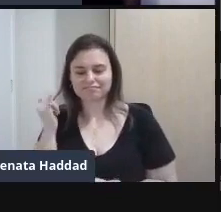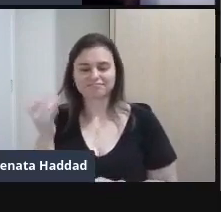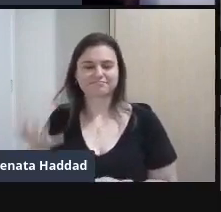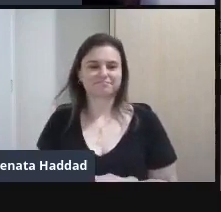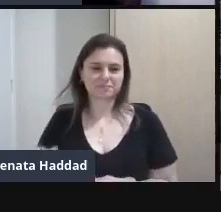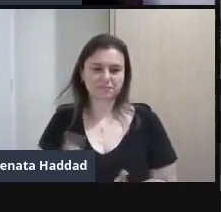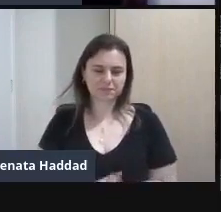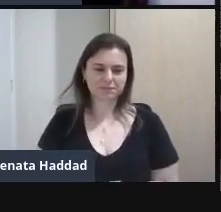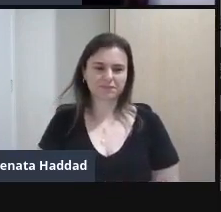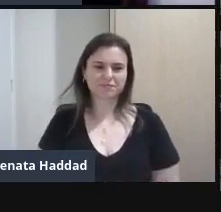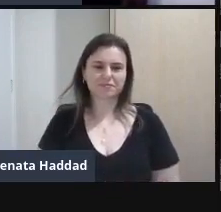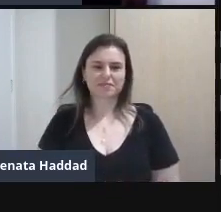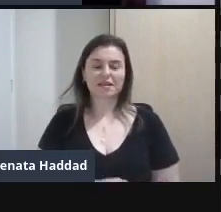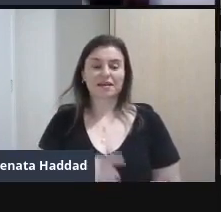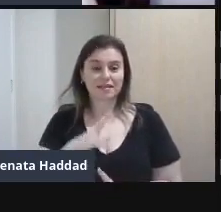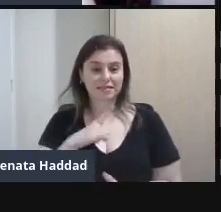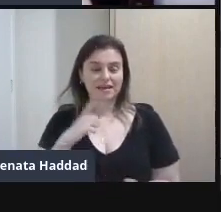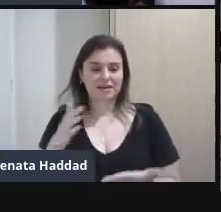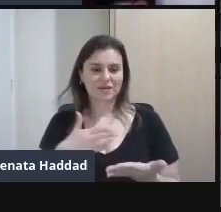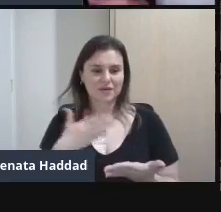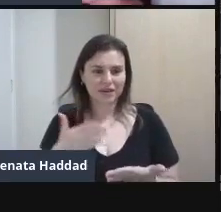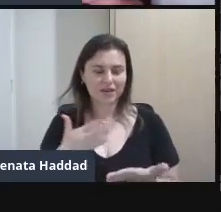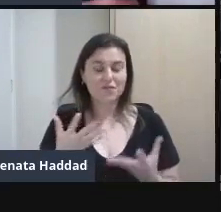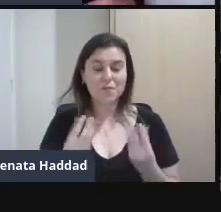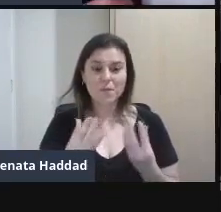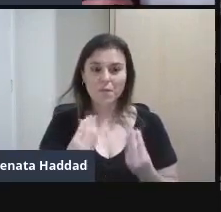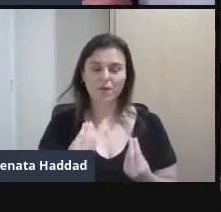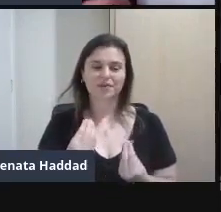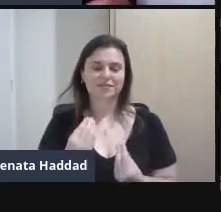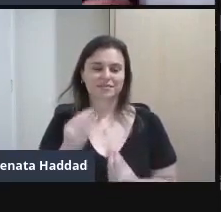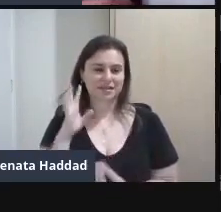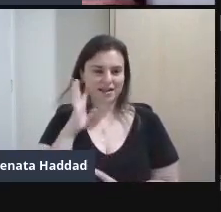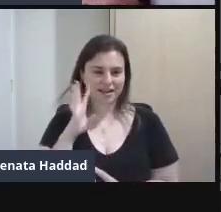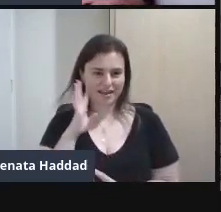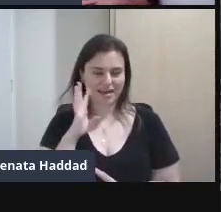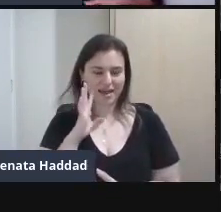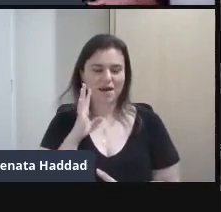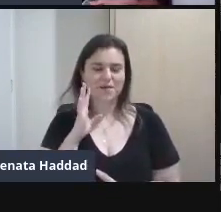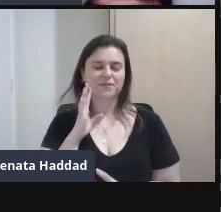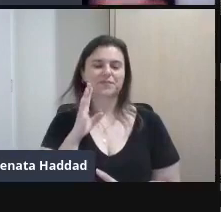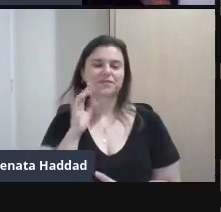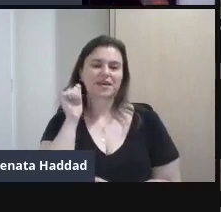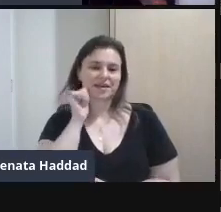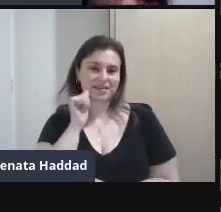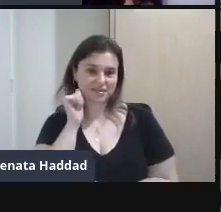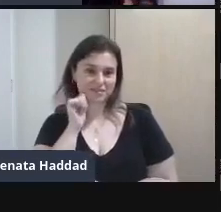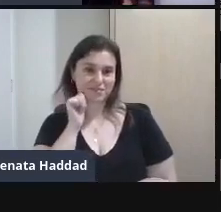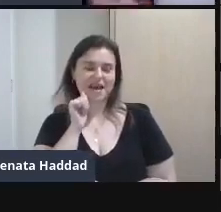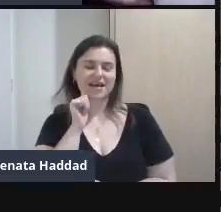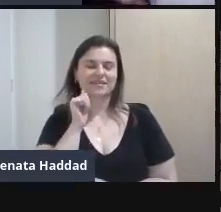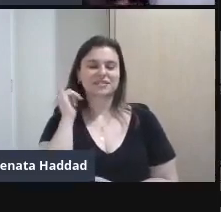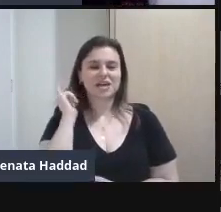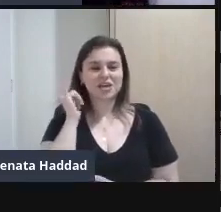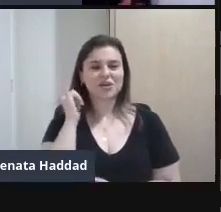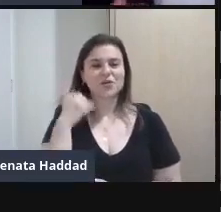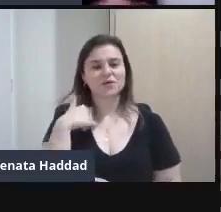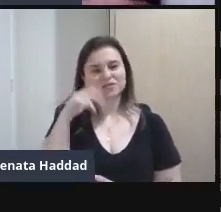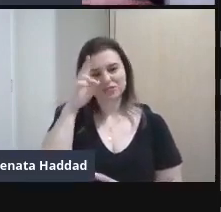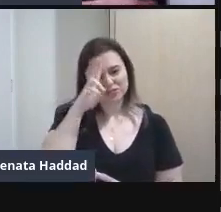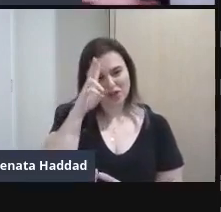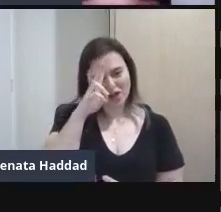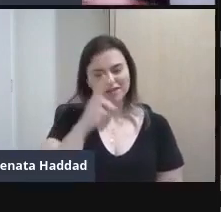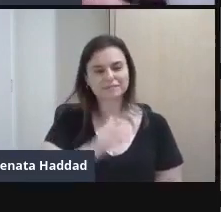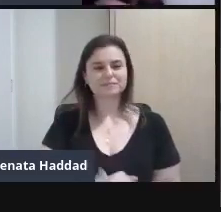gosto de contar Tem um livro Muito bacana Que as contadoras de história Utilizam muito Eu utilizo muito Conto várias